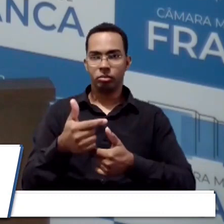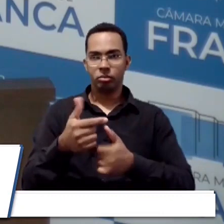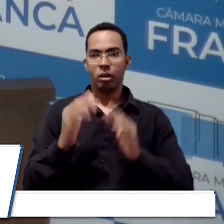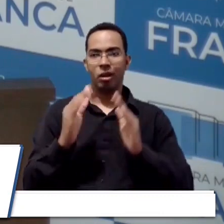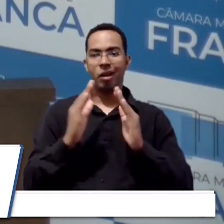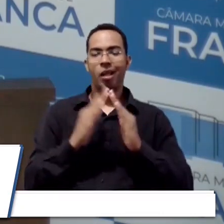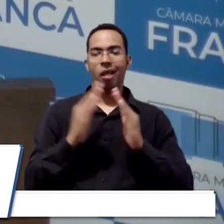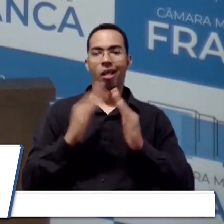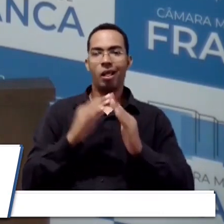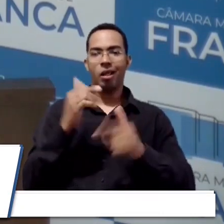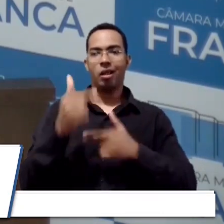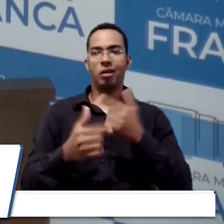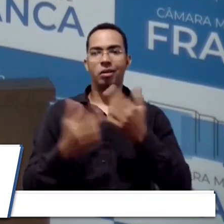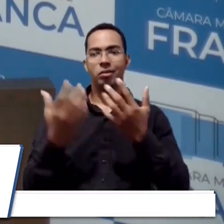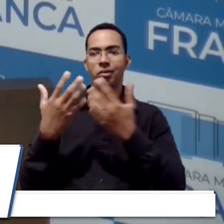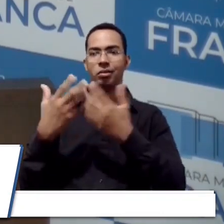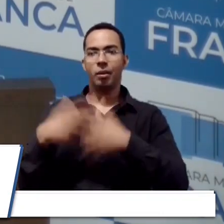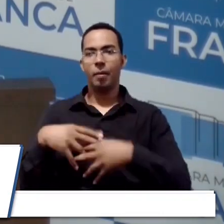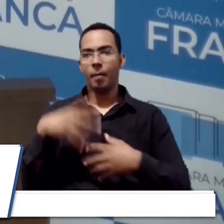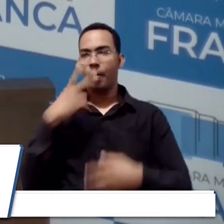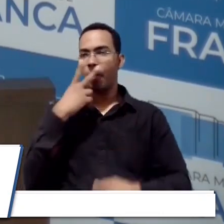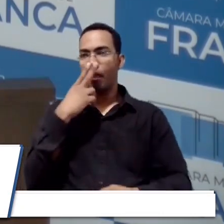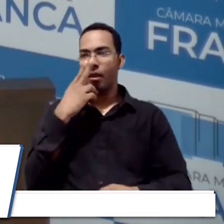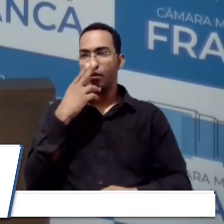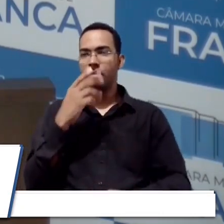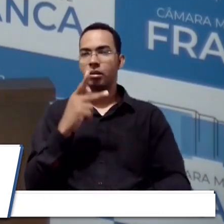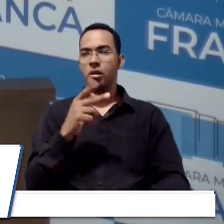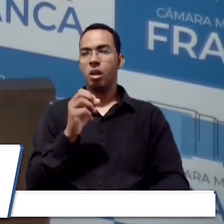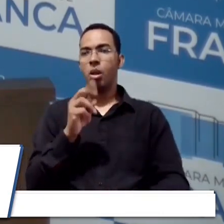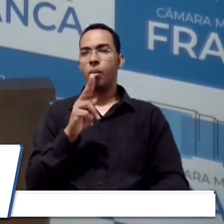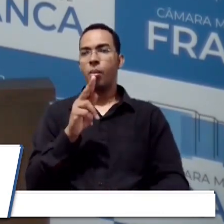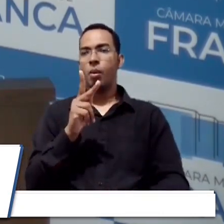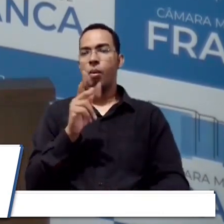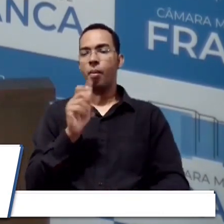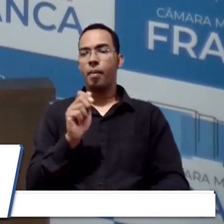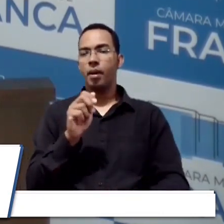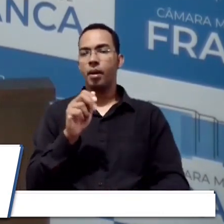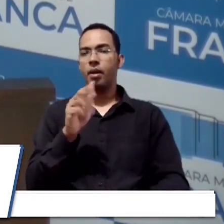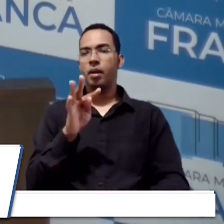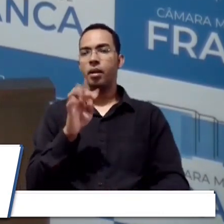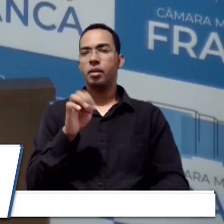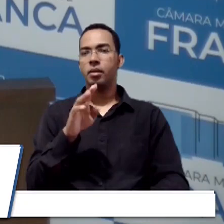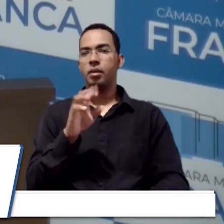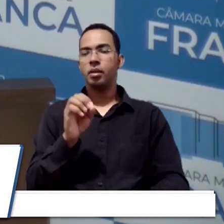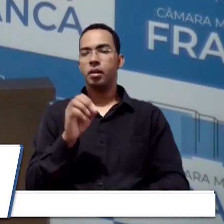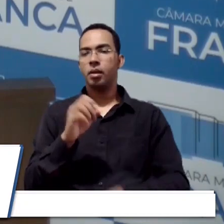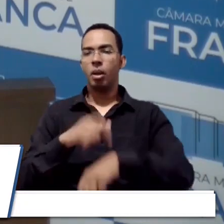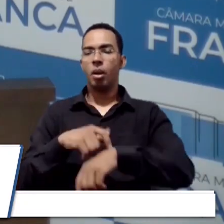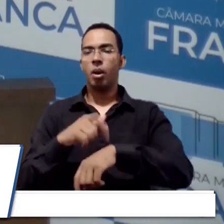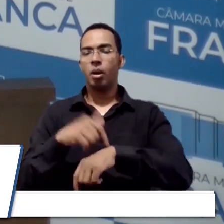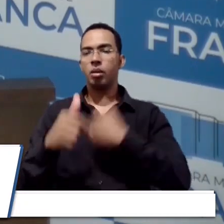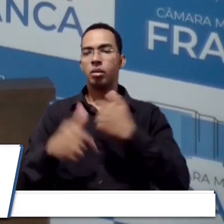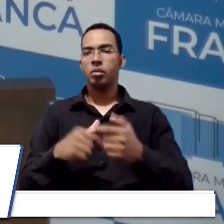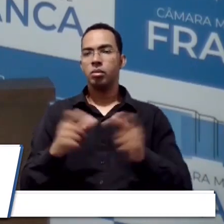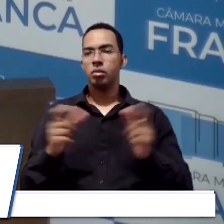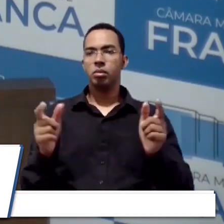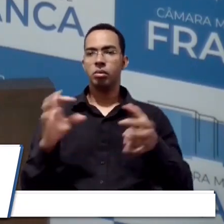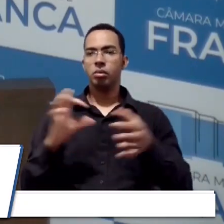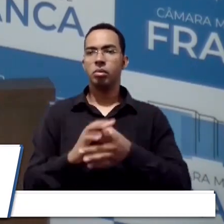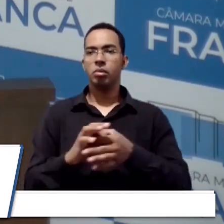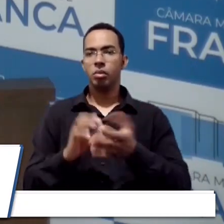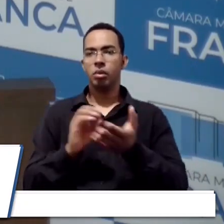Trabalhador vai funcionar como se fosse um poupa-tempo do trabalhador, que vai tratar de questões ligadas a seguro